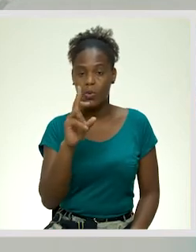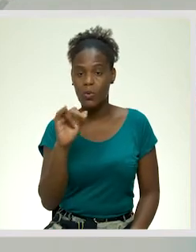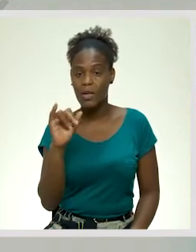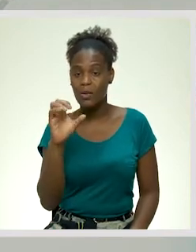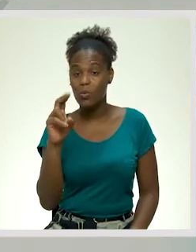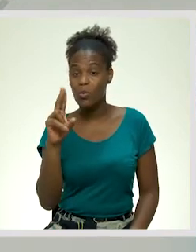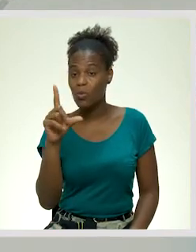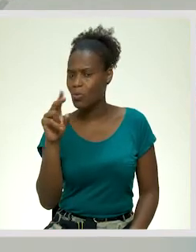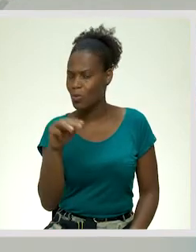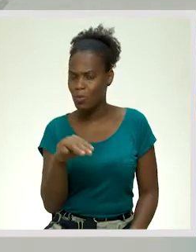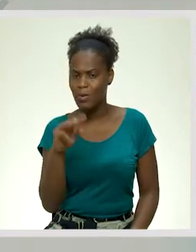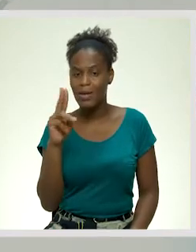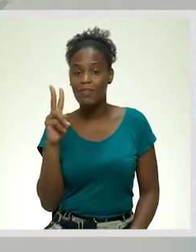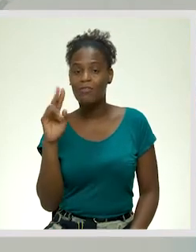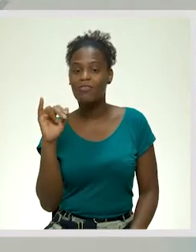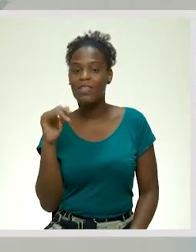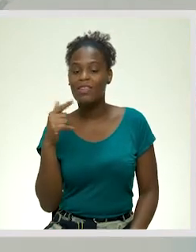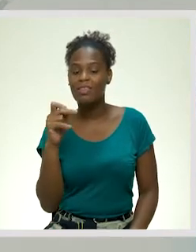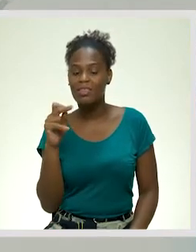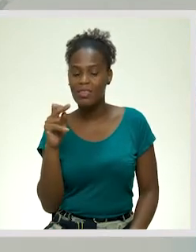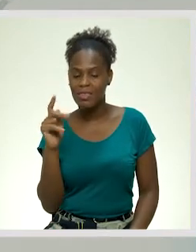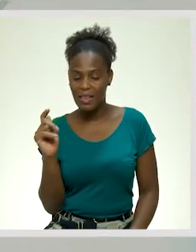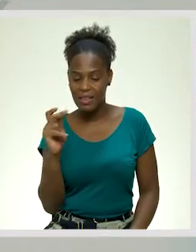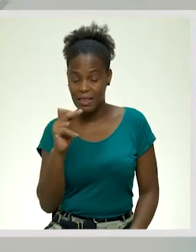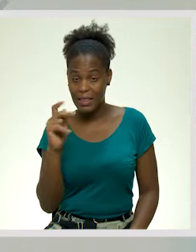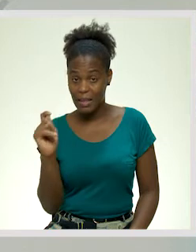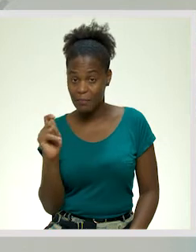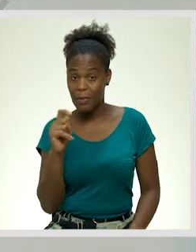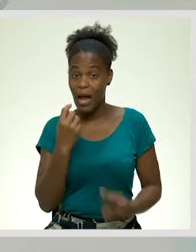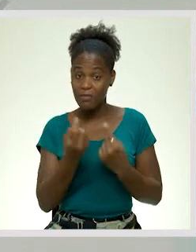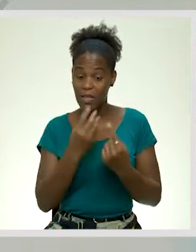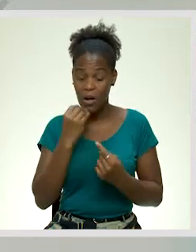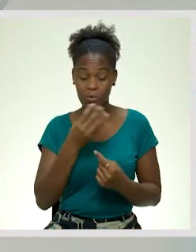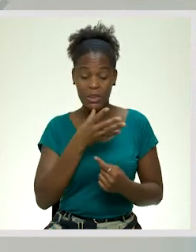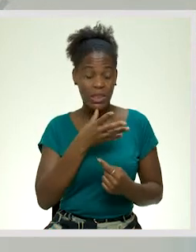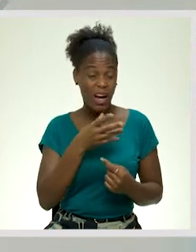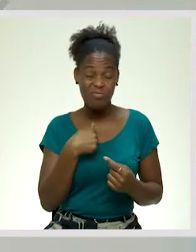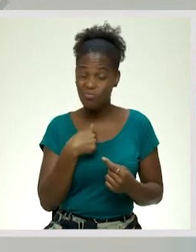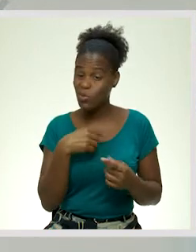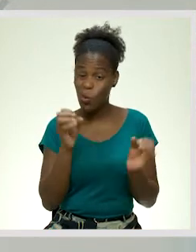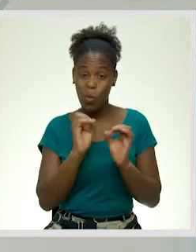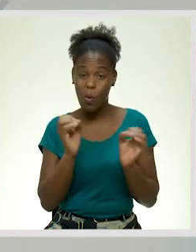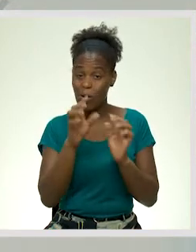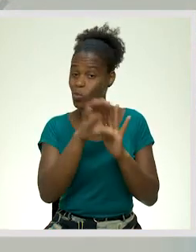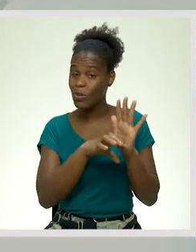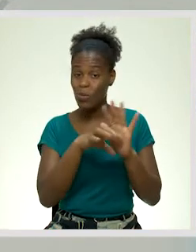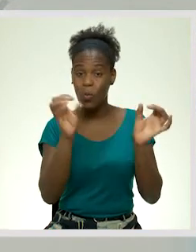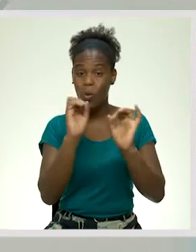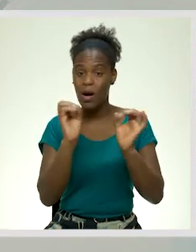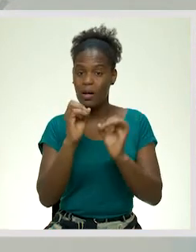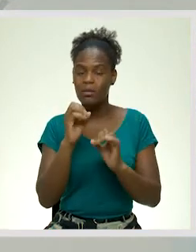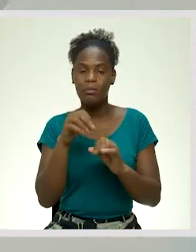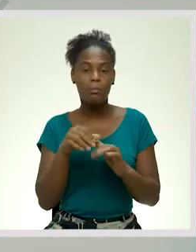sempre epa, eu não tenho o currículum vitae. A questão não é de não ter. A questão é se calhar nós não sabemos o que é é